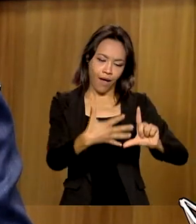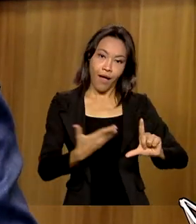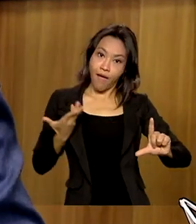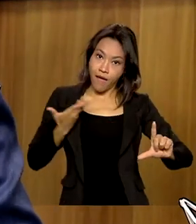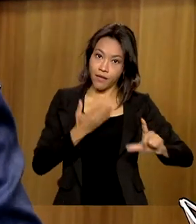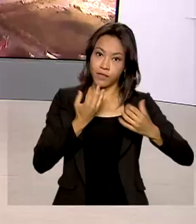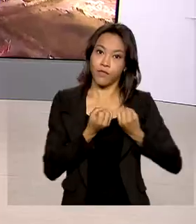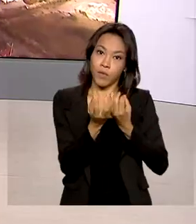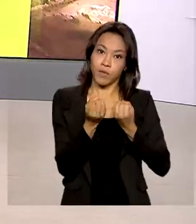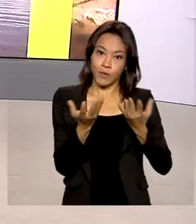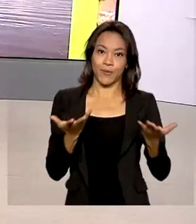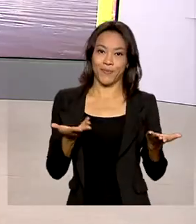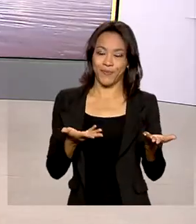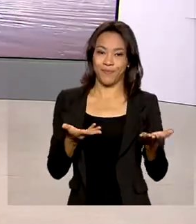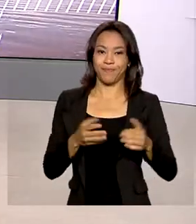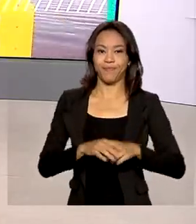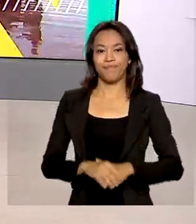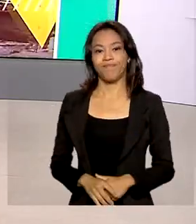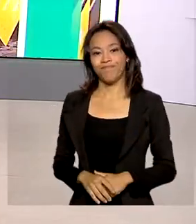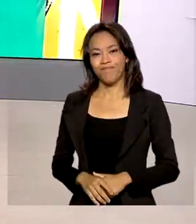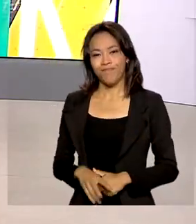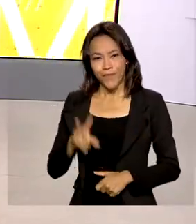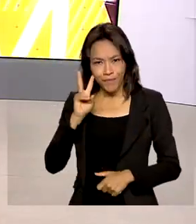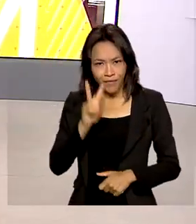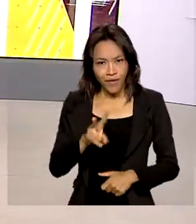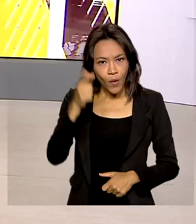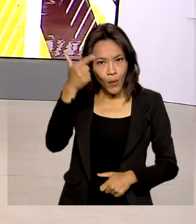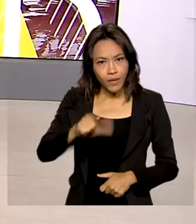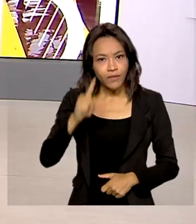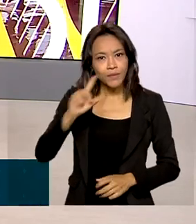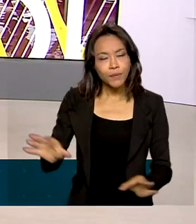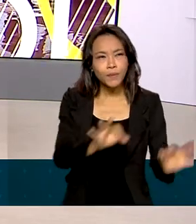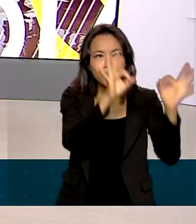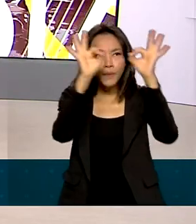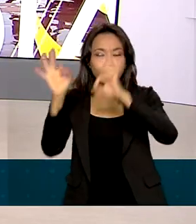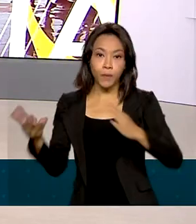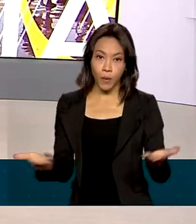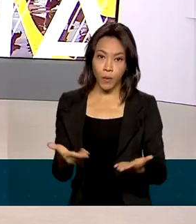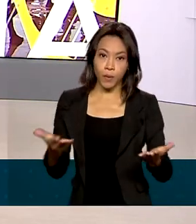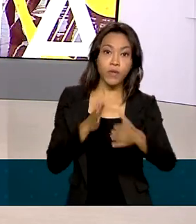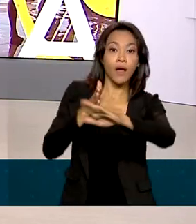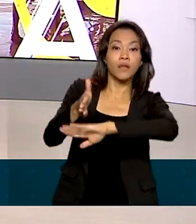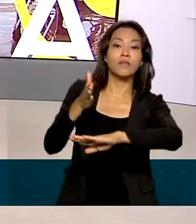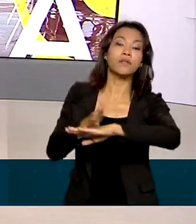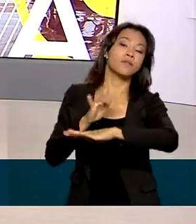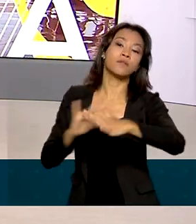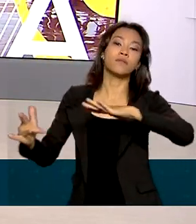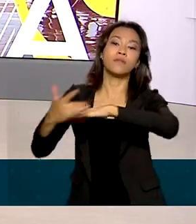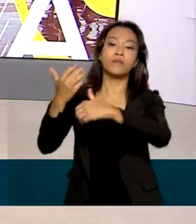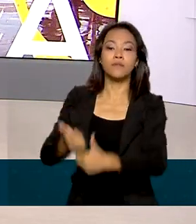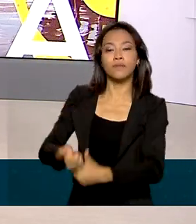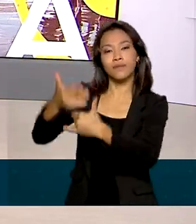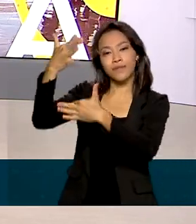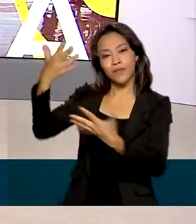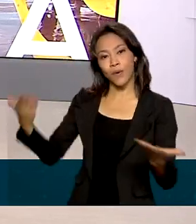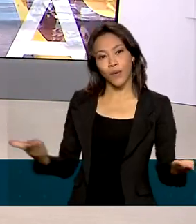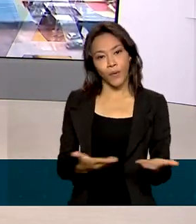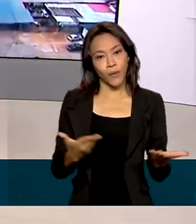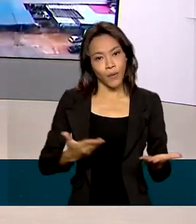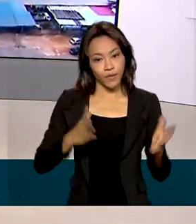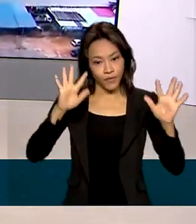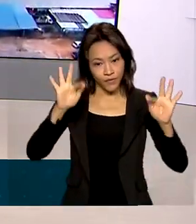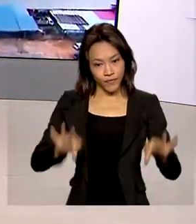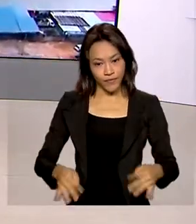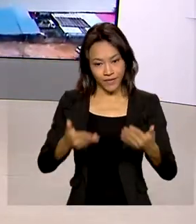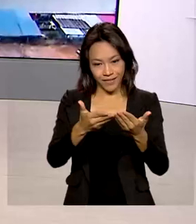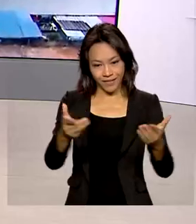informação. Para rever as reportagens de hoje, acesse as nossas redes sociais. Encerramos com imagens